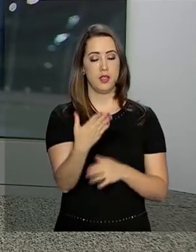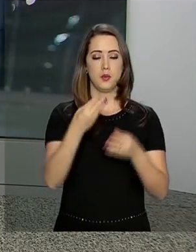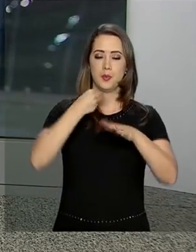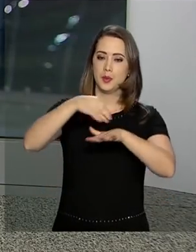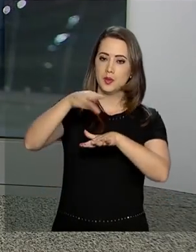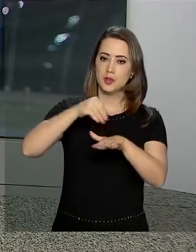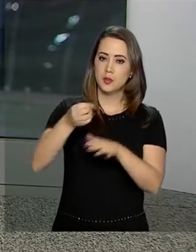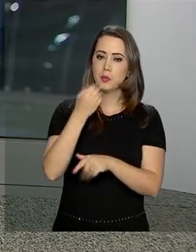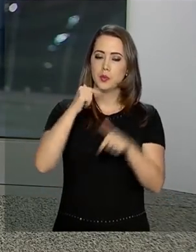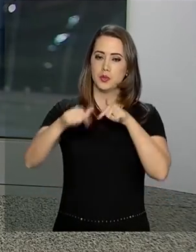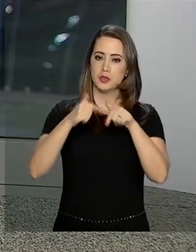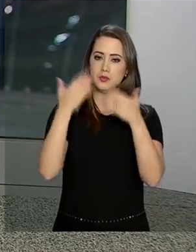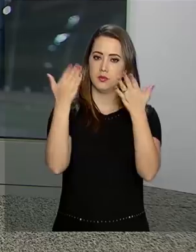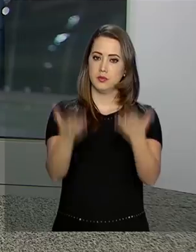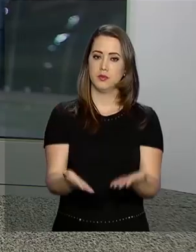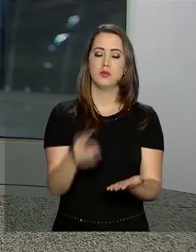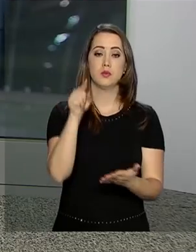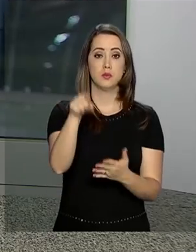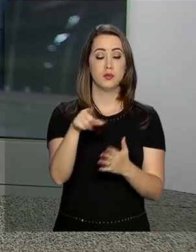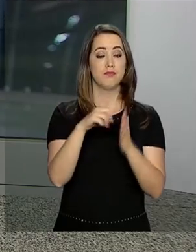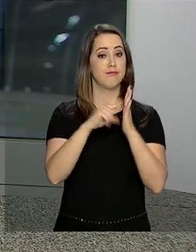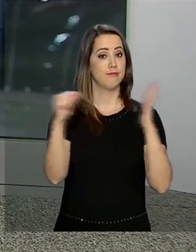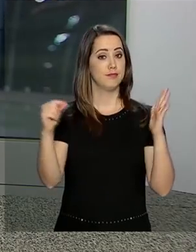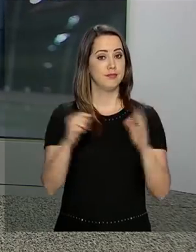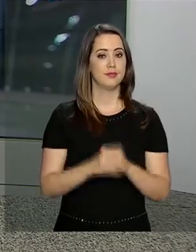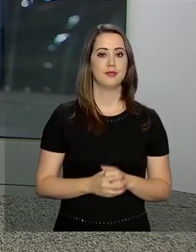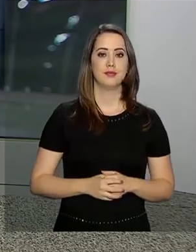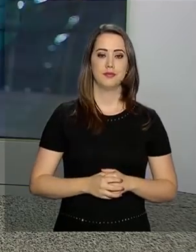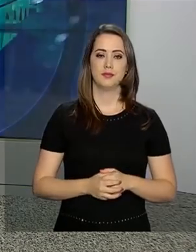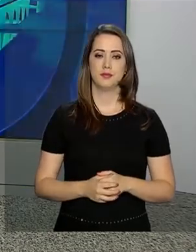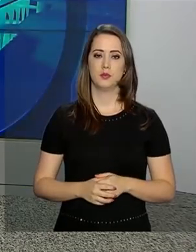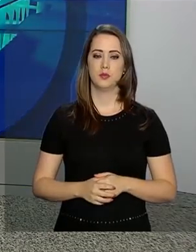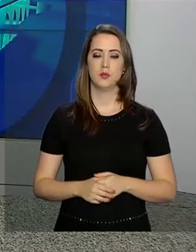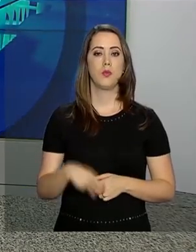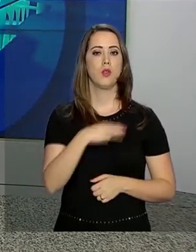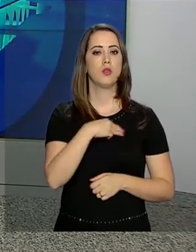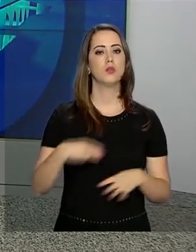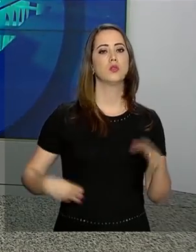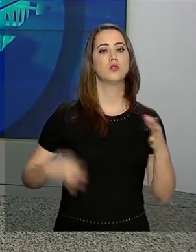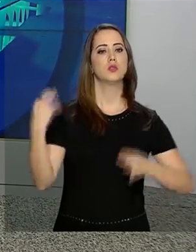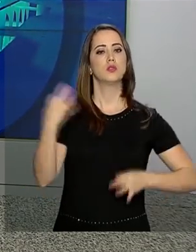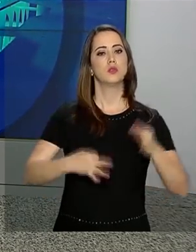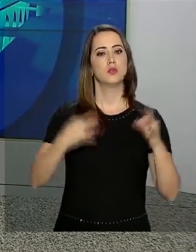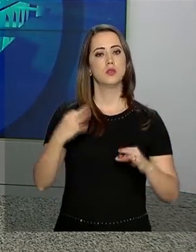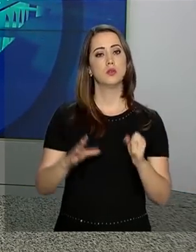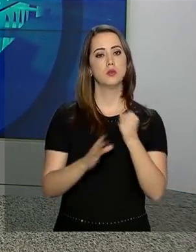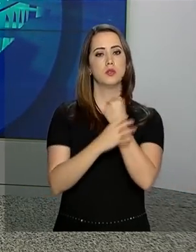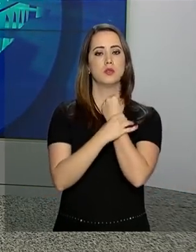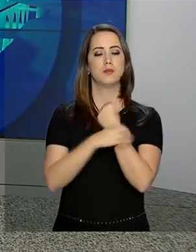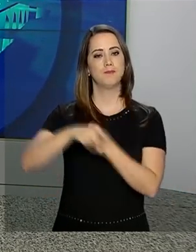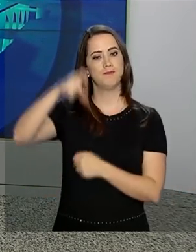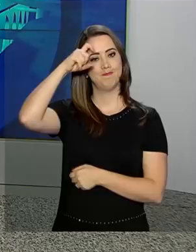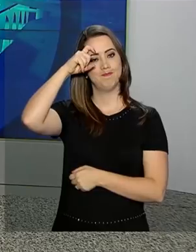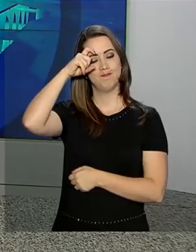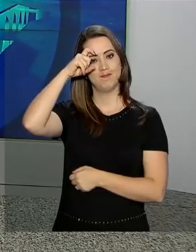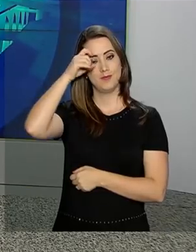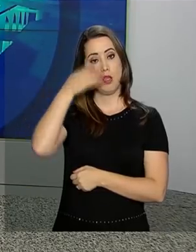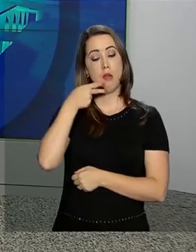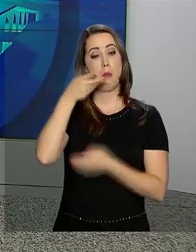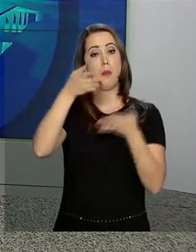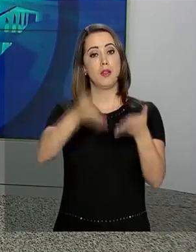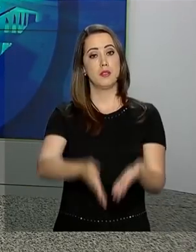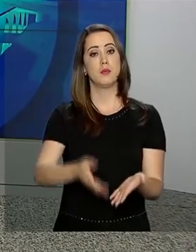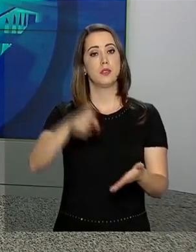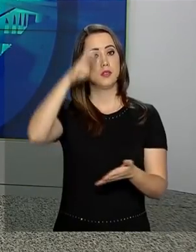pelas informações e um bom trabalho para você aí no Palácio do Planalto. E o ministro da Justiça e Segurança Pública, Sérgio Moro,